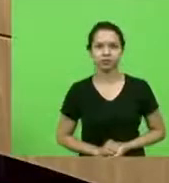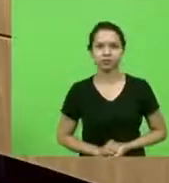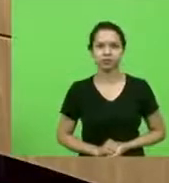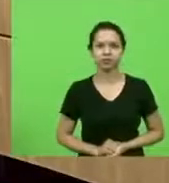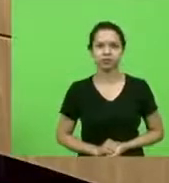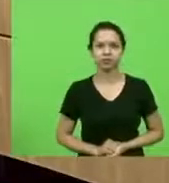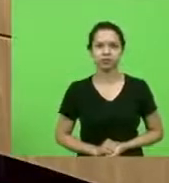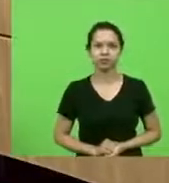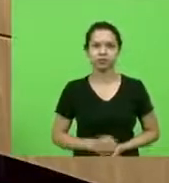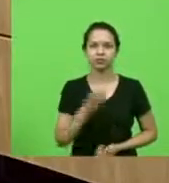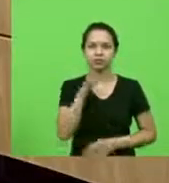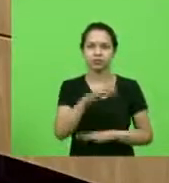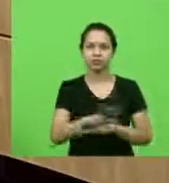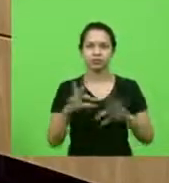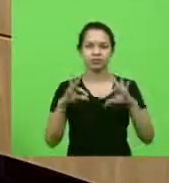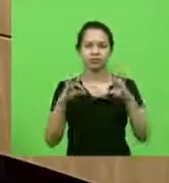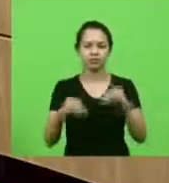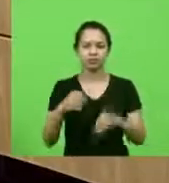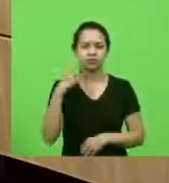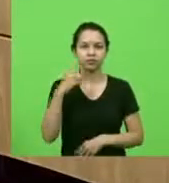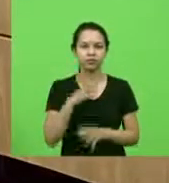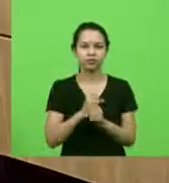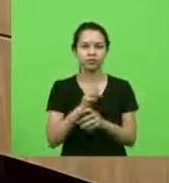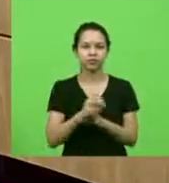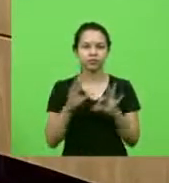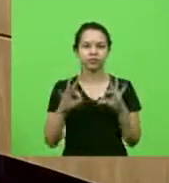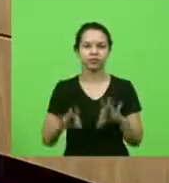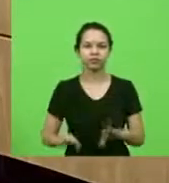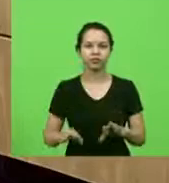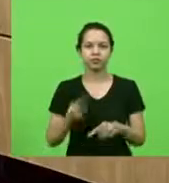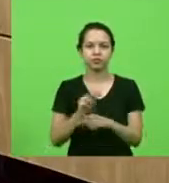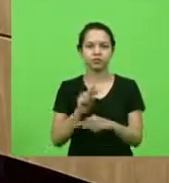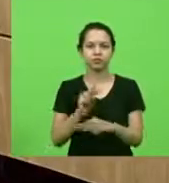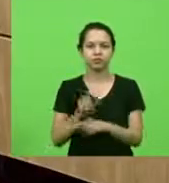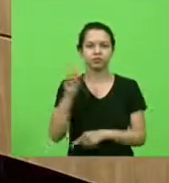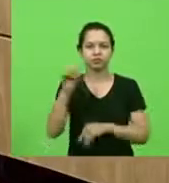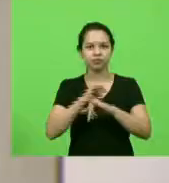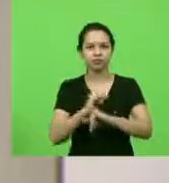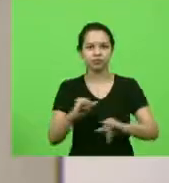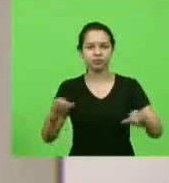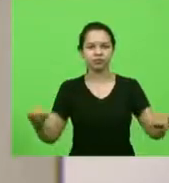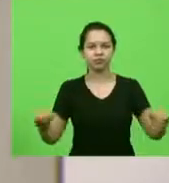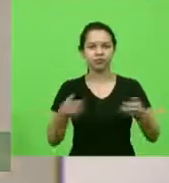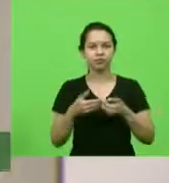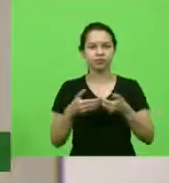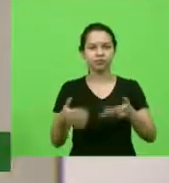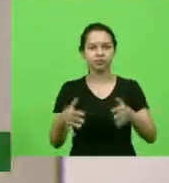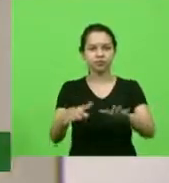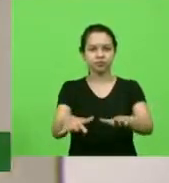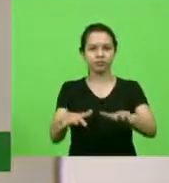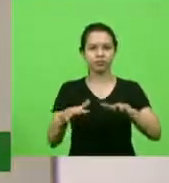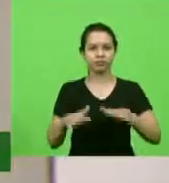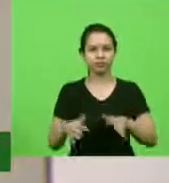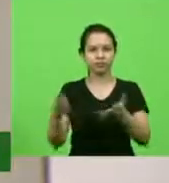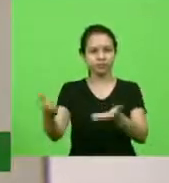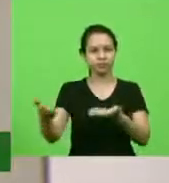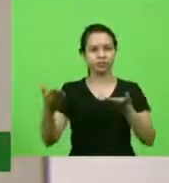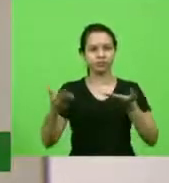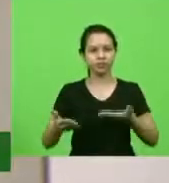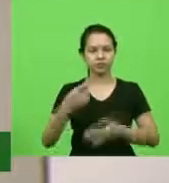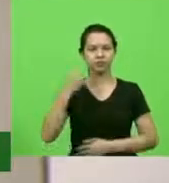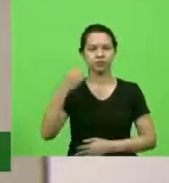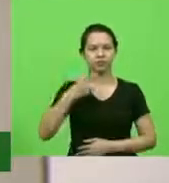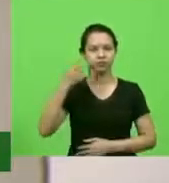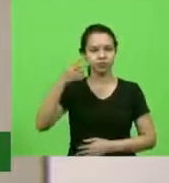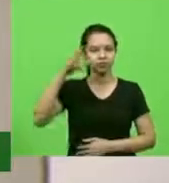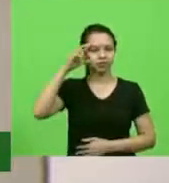Boa tarde a todos. Havendo o quórum regimental e sob a proteção de Deus, declaro aberta a presente sessão. Convido o deputado Ricardo